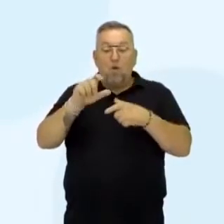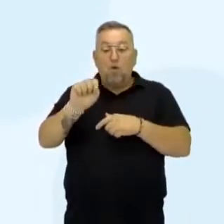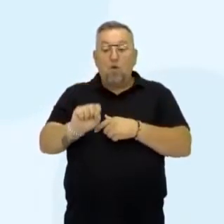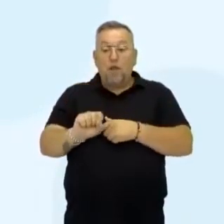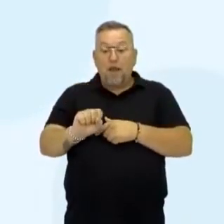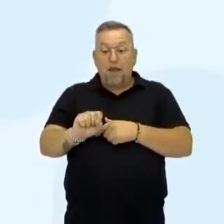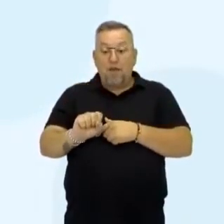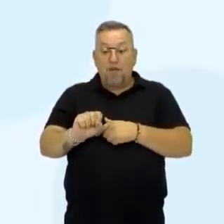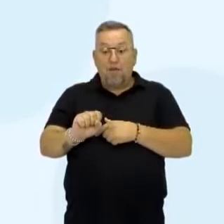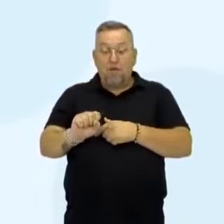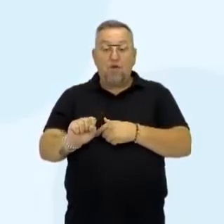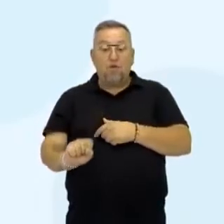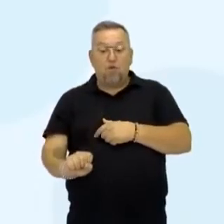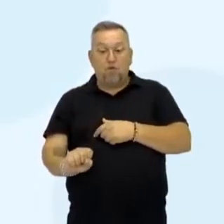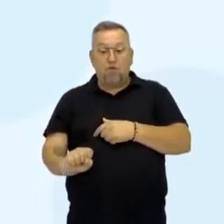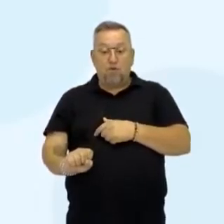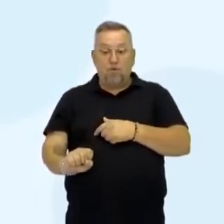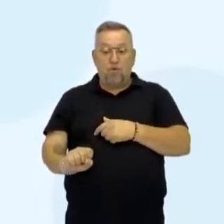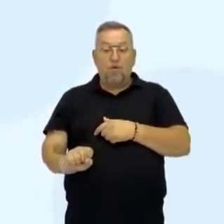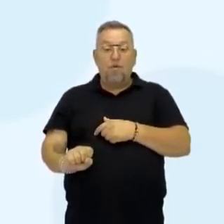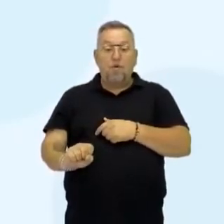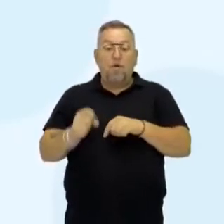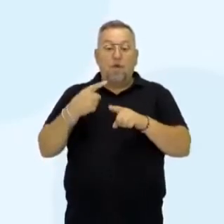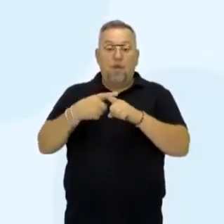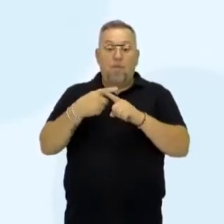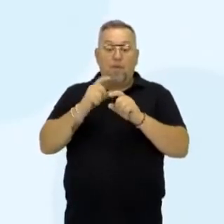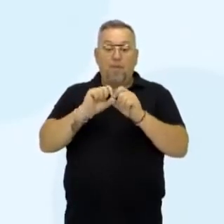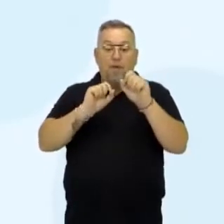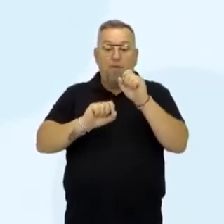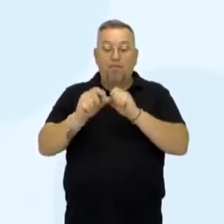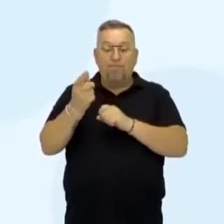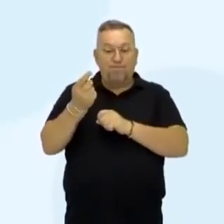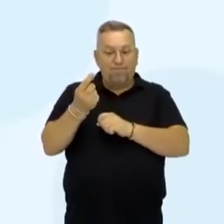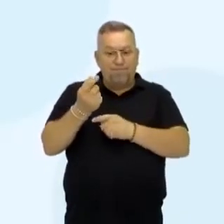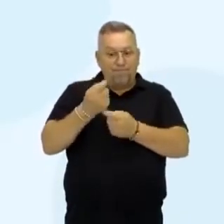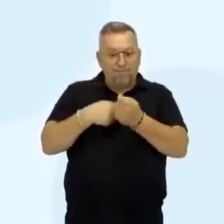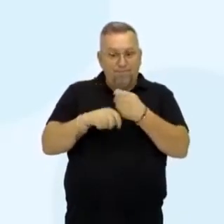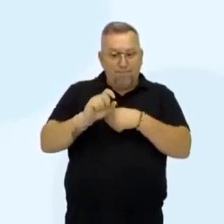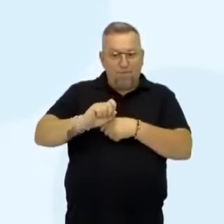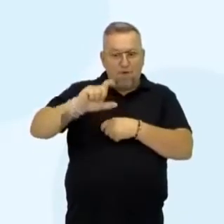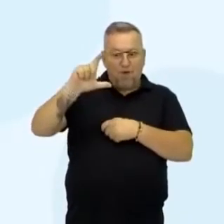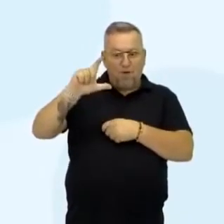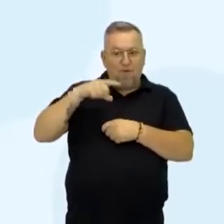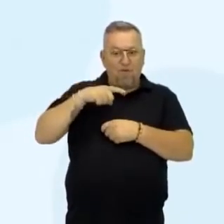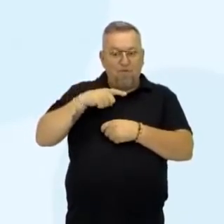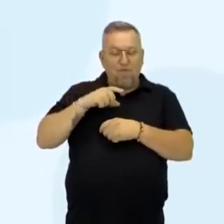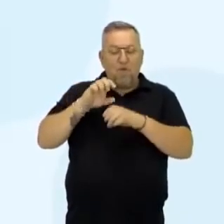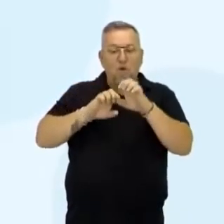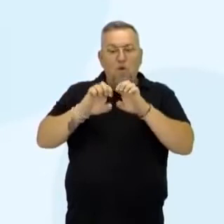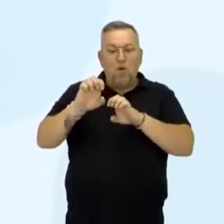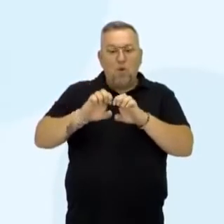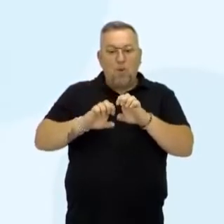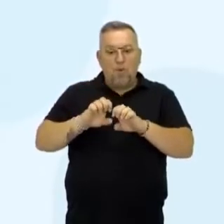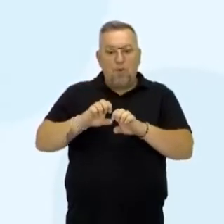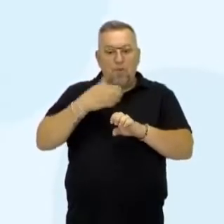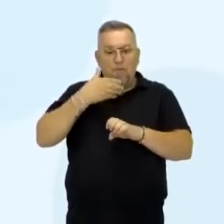sudeste e sul, pelos seus poderes econômicos maiores, eles vão ter uma infraestrutura